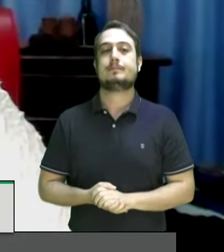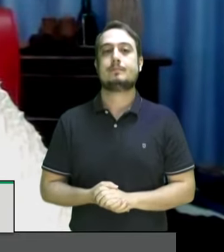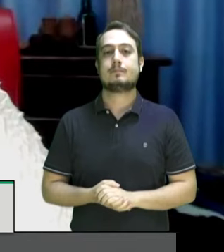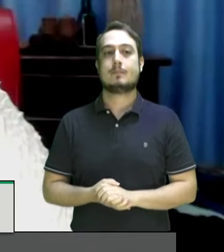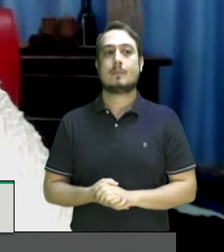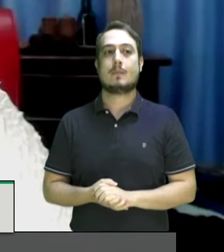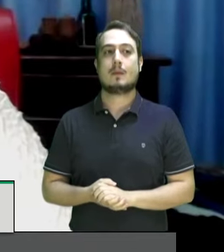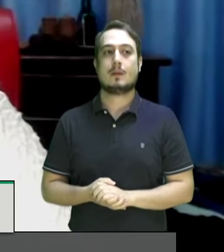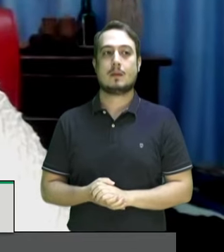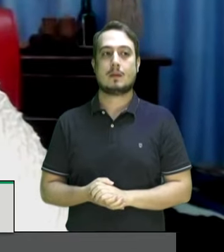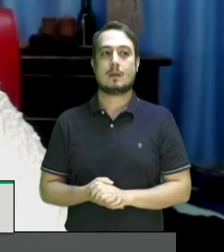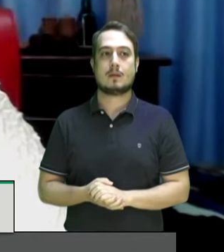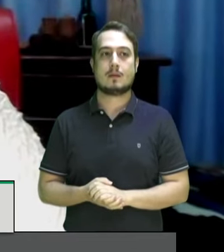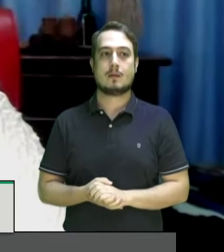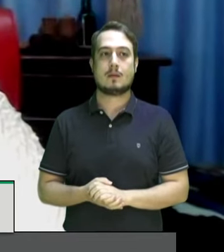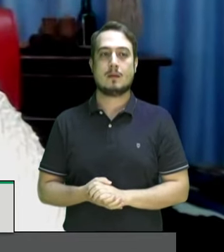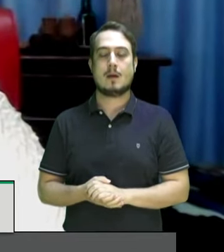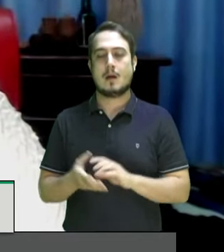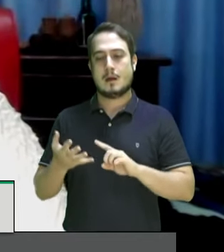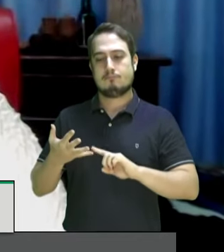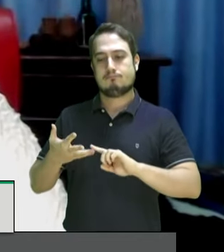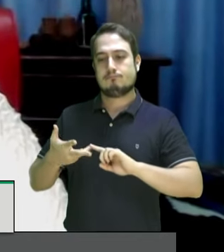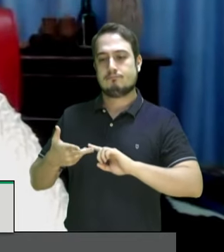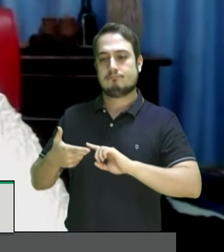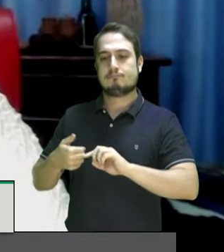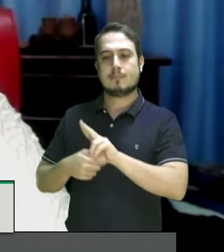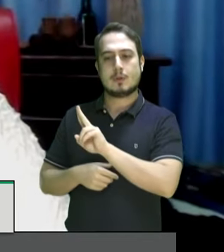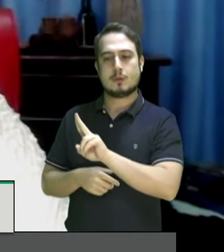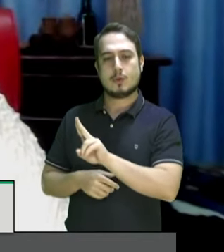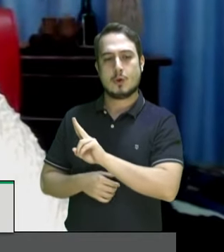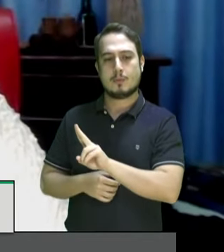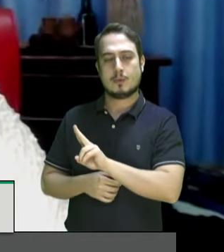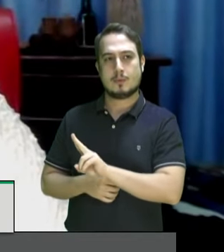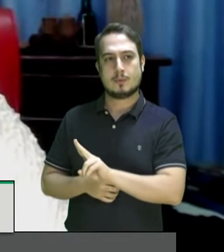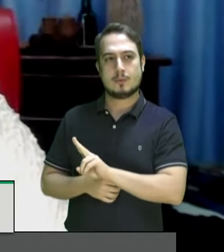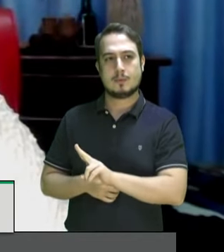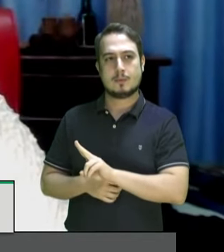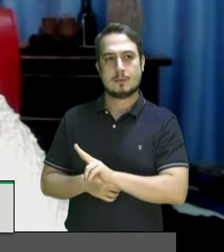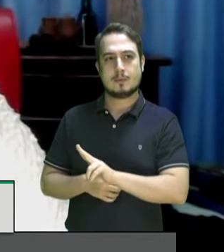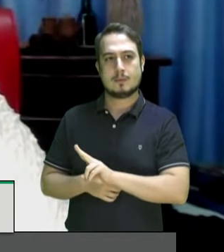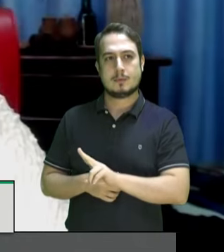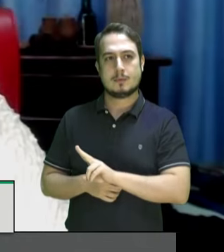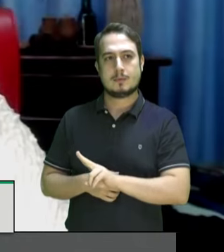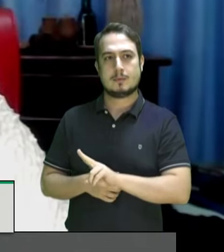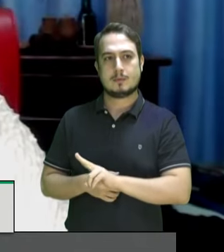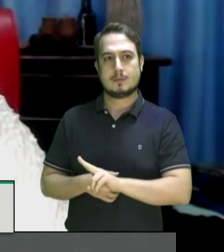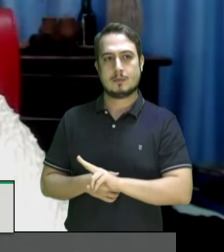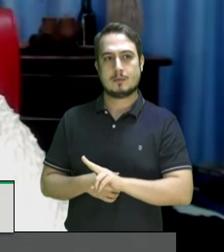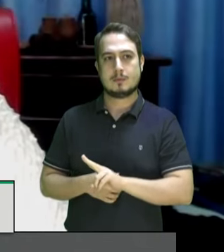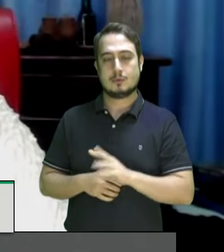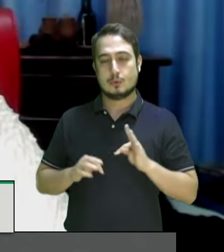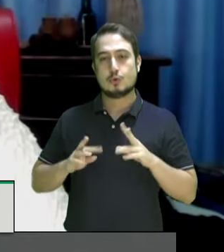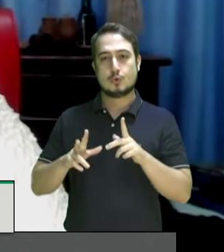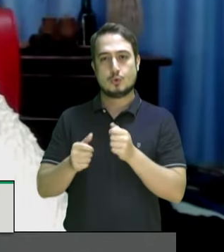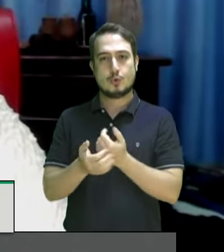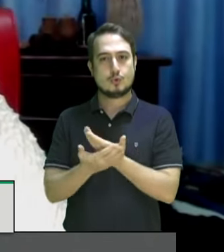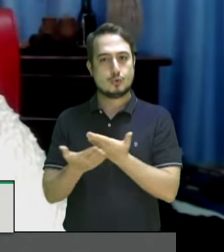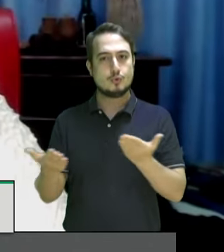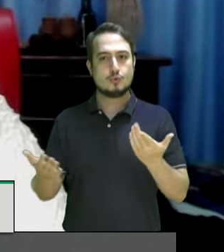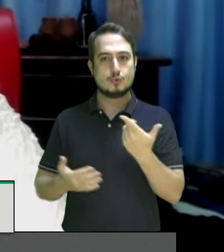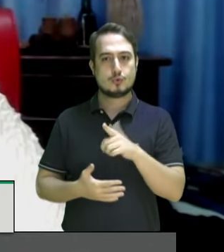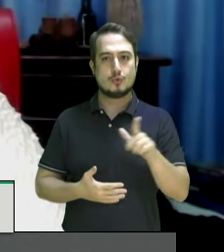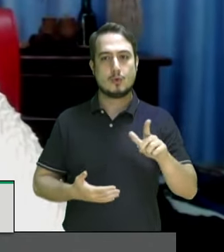Cleifson Denis Jefferson Rita Valdeci Lázara Rosilene todos os outros